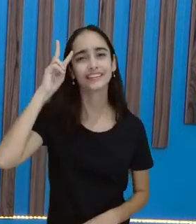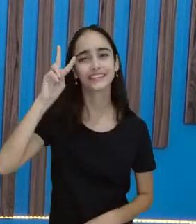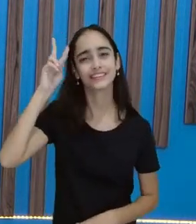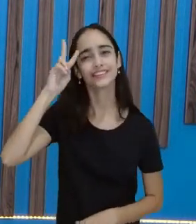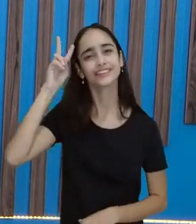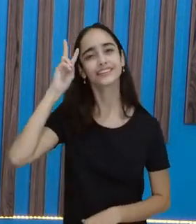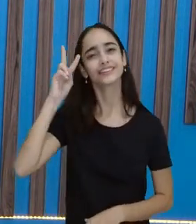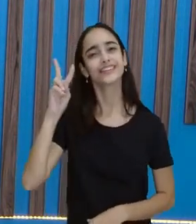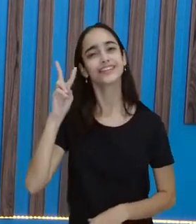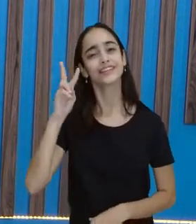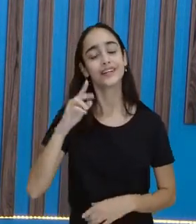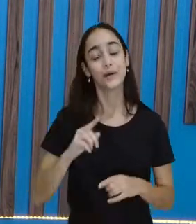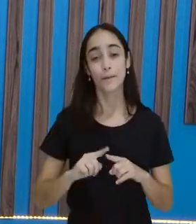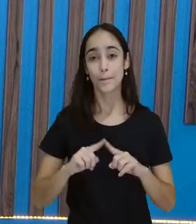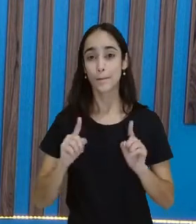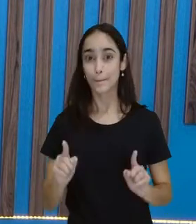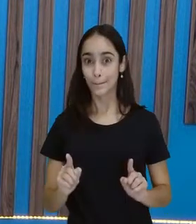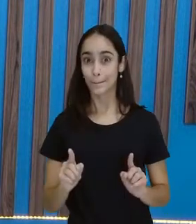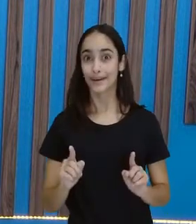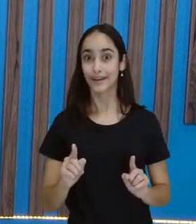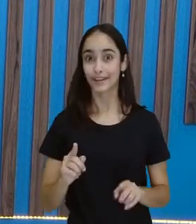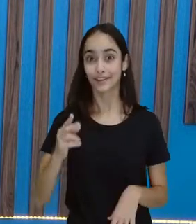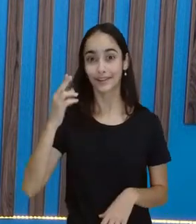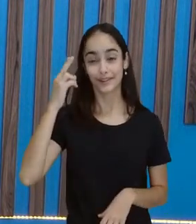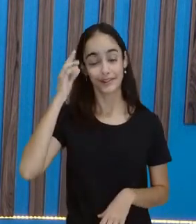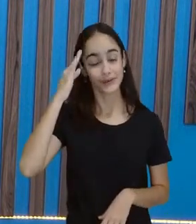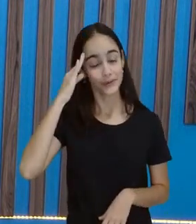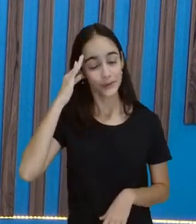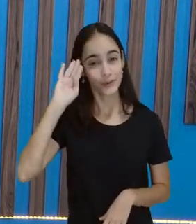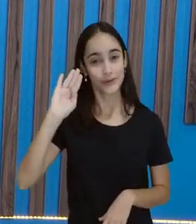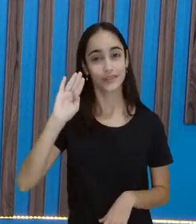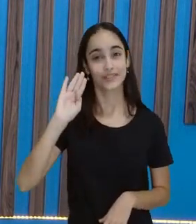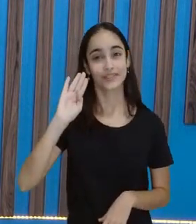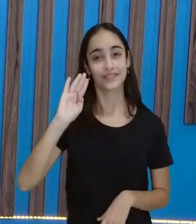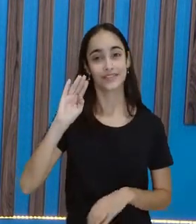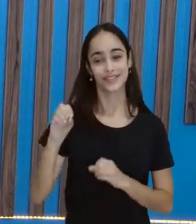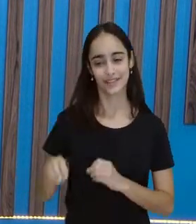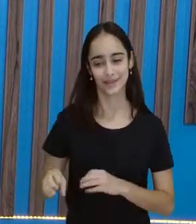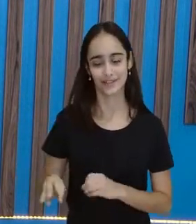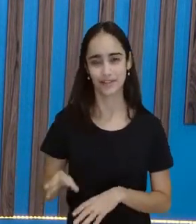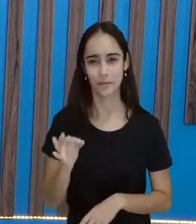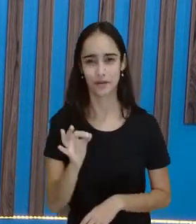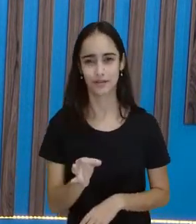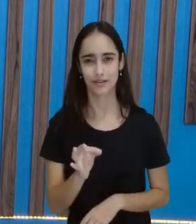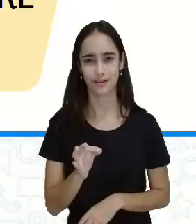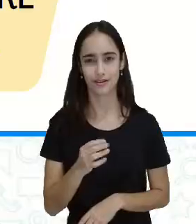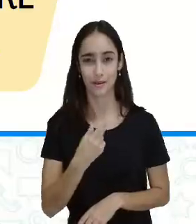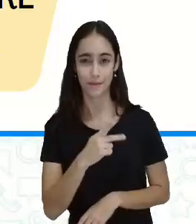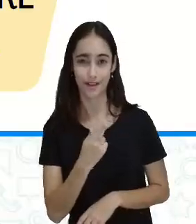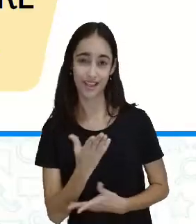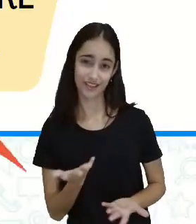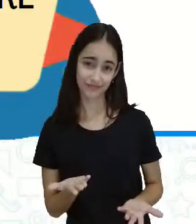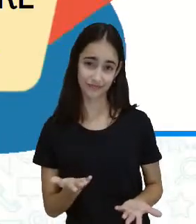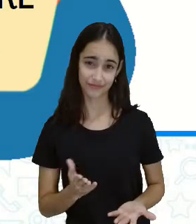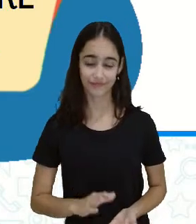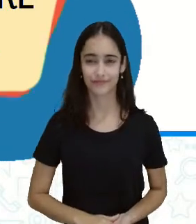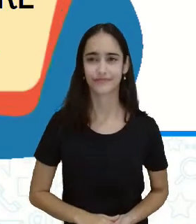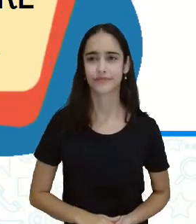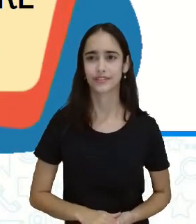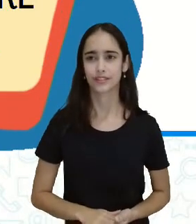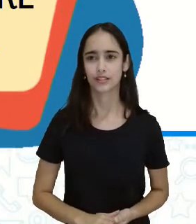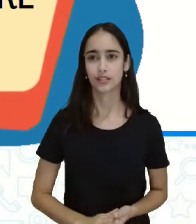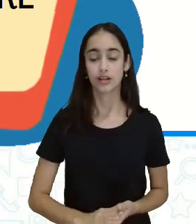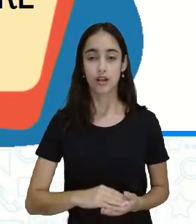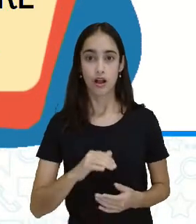ele. Ele aprendia com a lição que Esopo contava. Entenderam? As fábulas têm um caráter